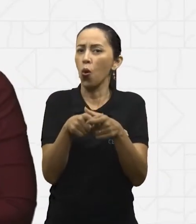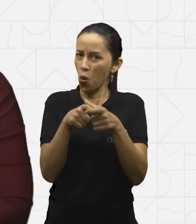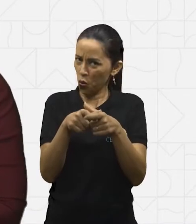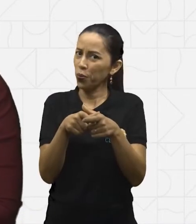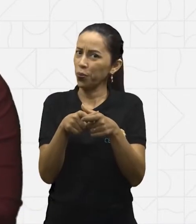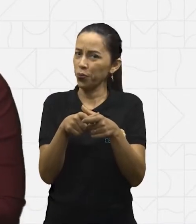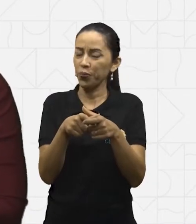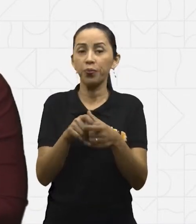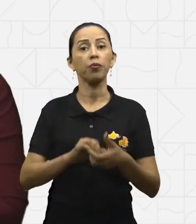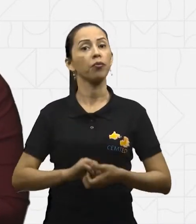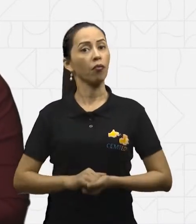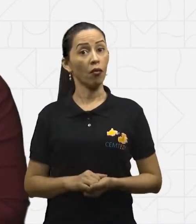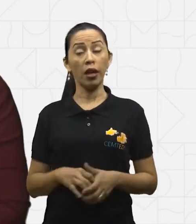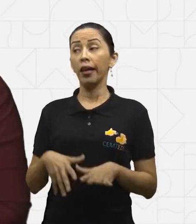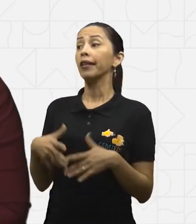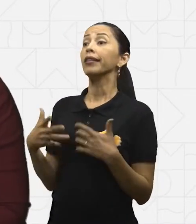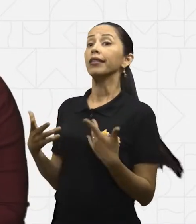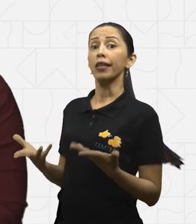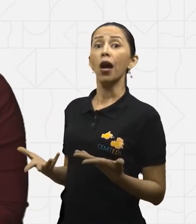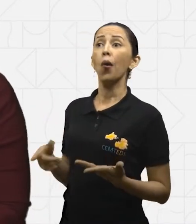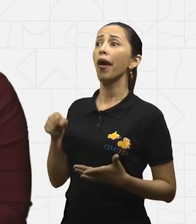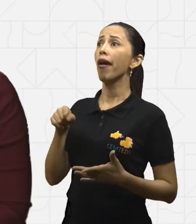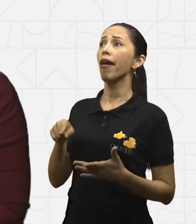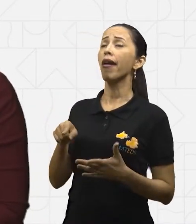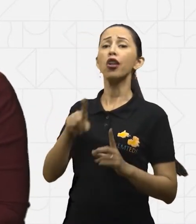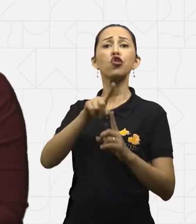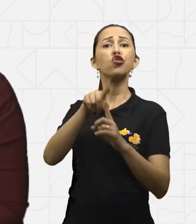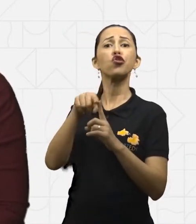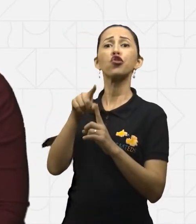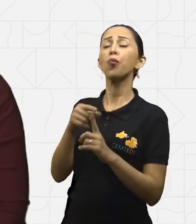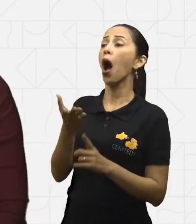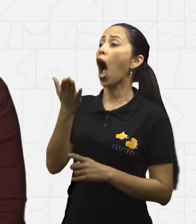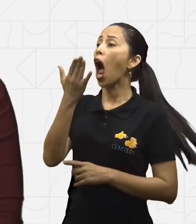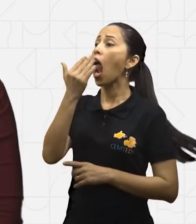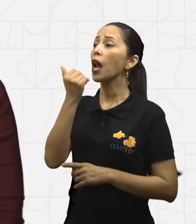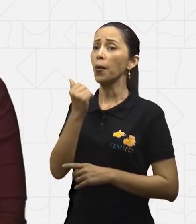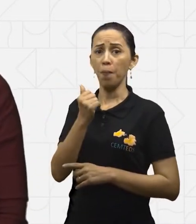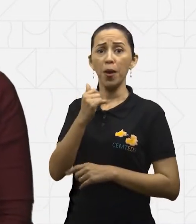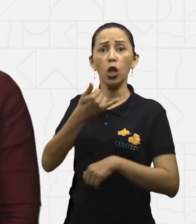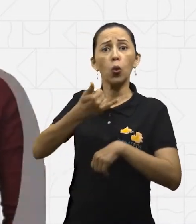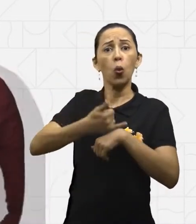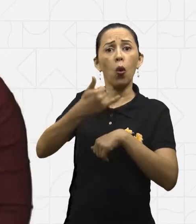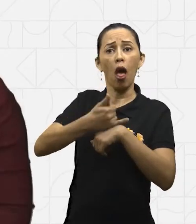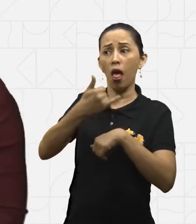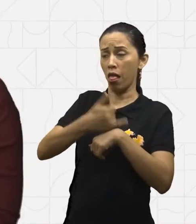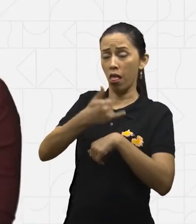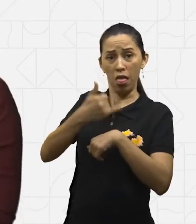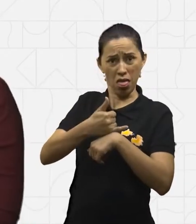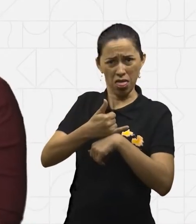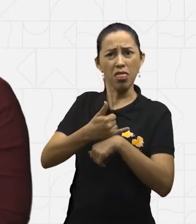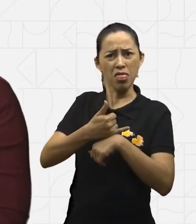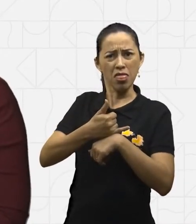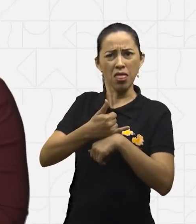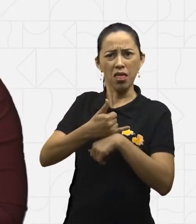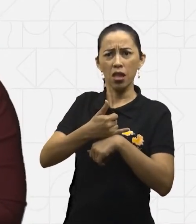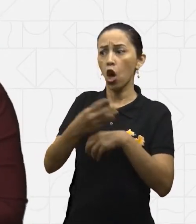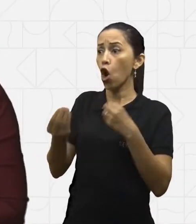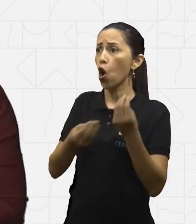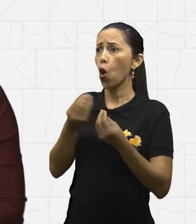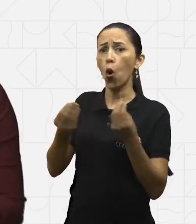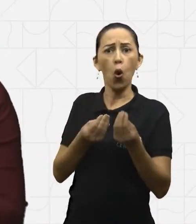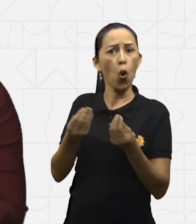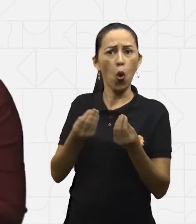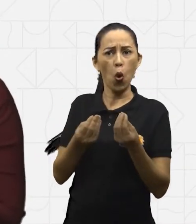aqueles alimentos enlatados, como que devem ser os consumos deles? Os alimentos enlatados,